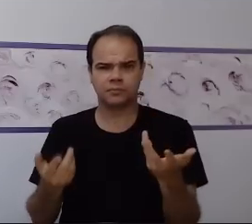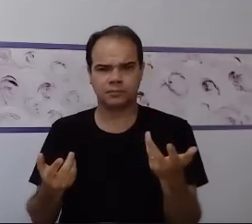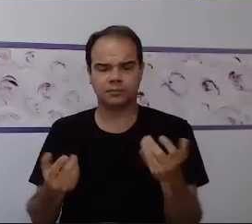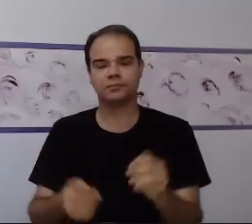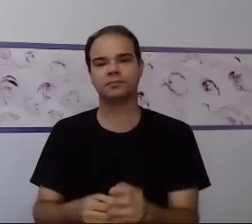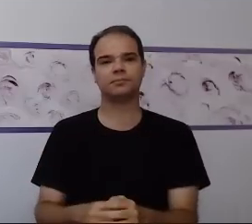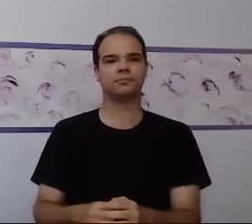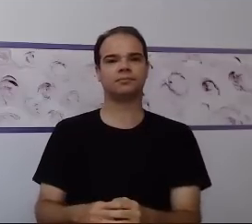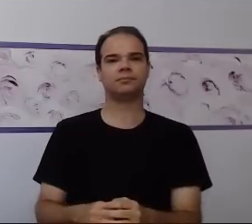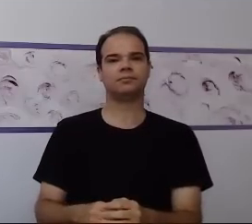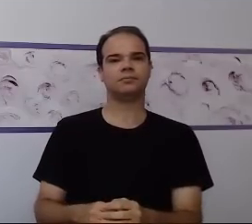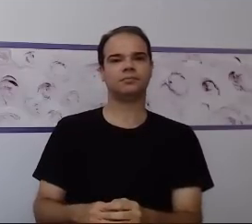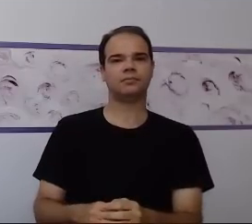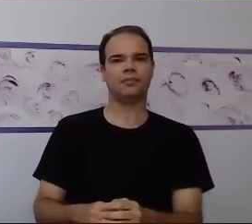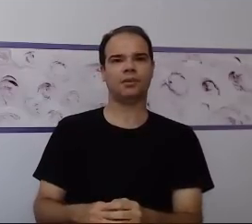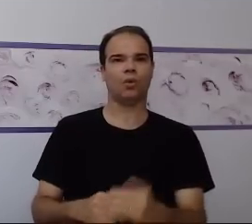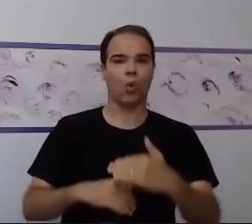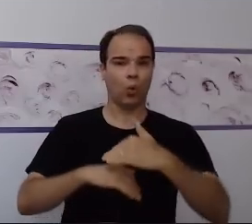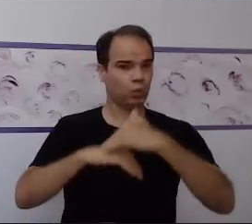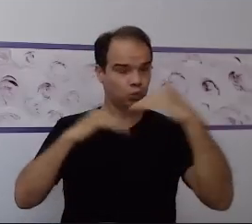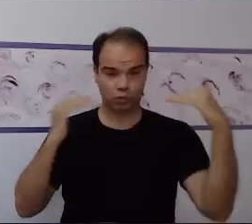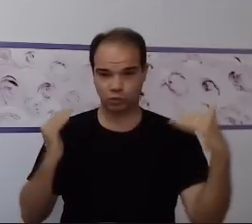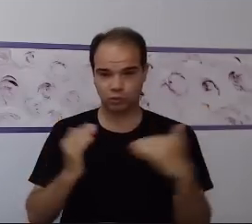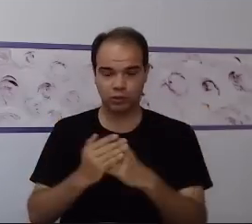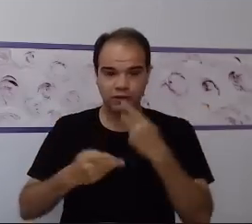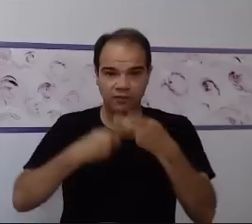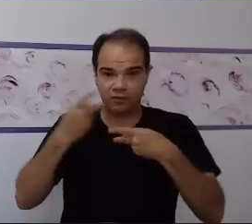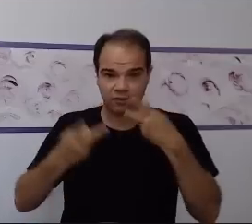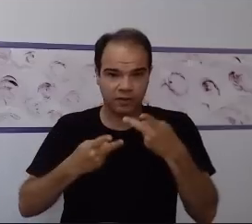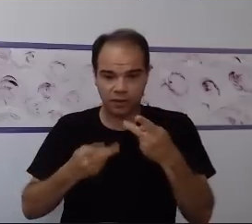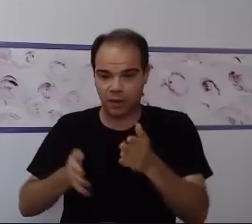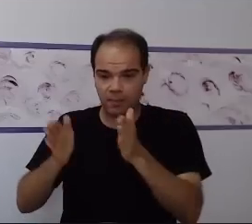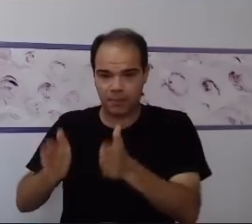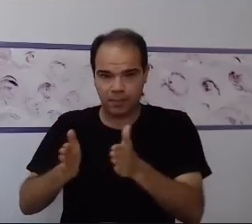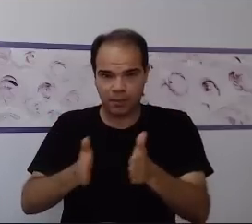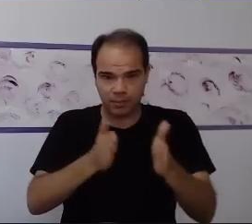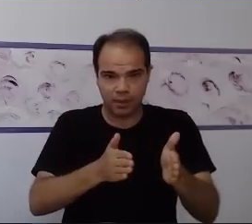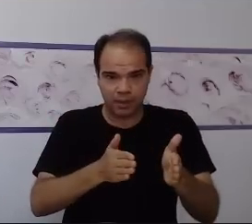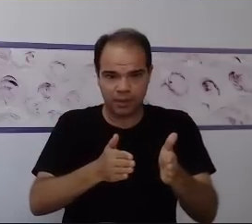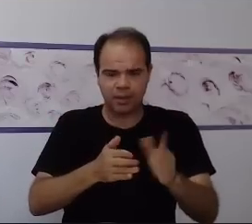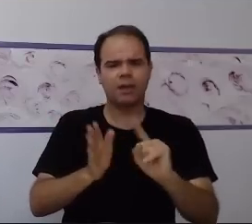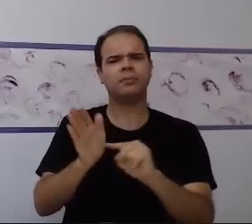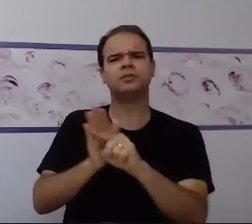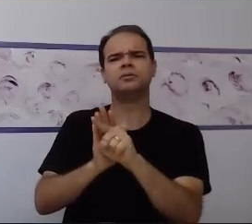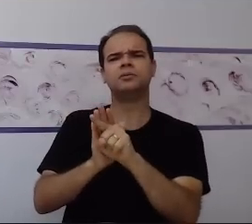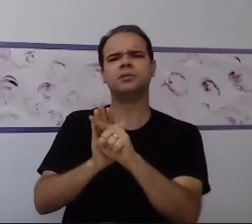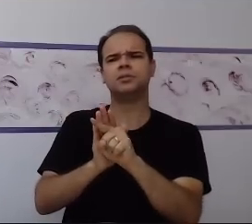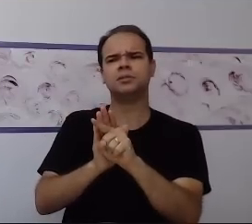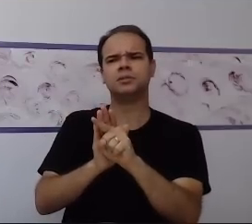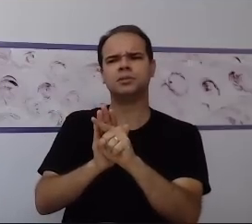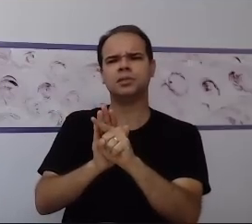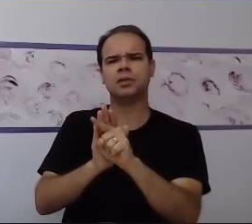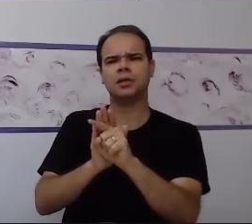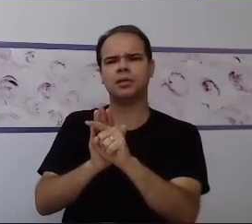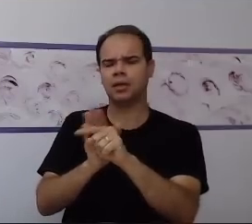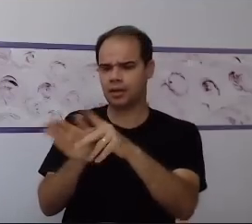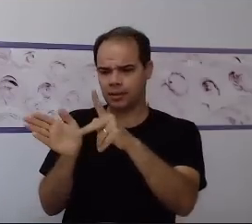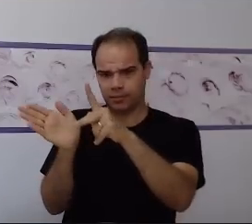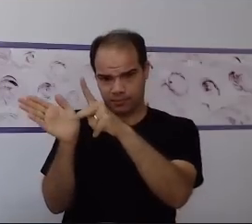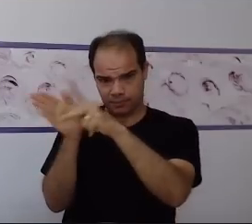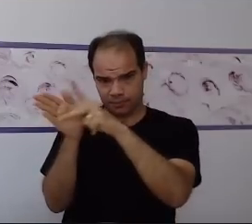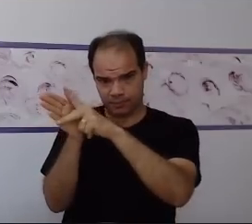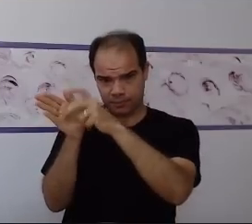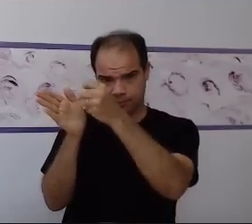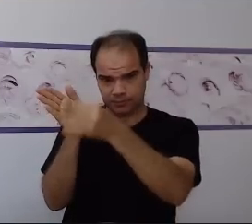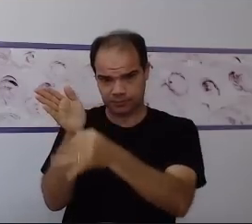como organizar para fazer isso. Agora eu preciso planejar para fazer as intervenções? Para que eu preciso desse planejamento?